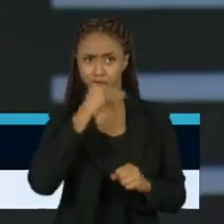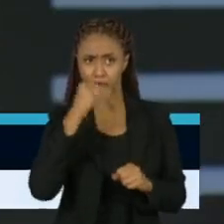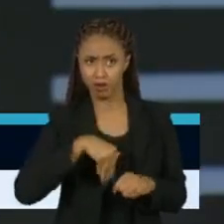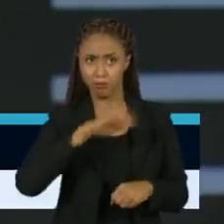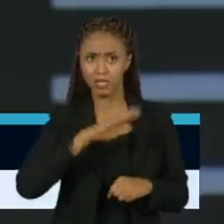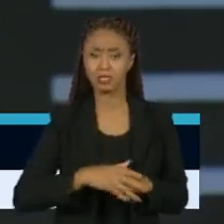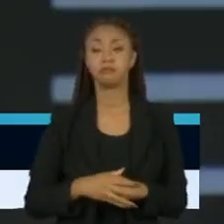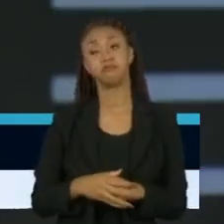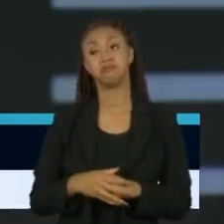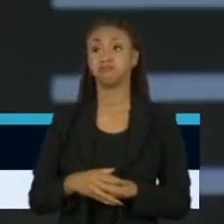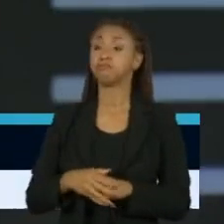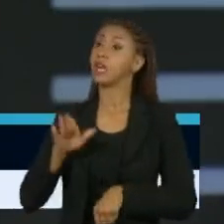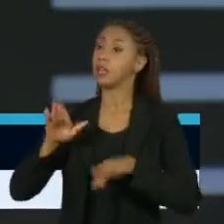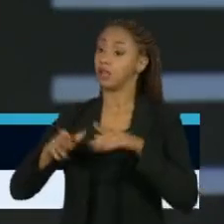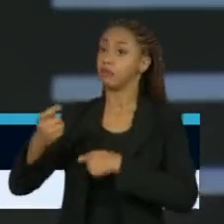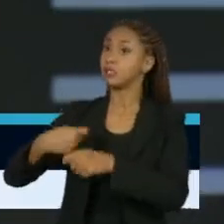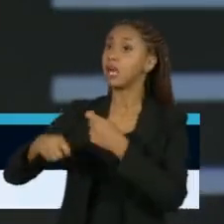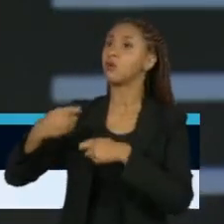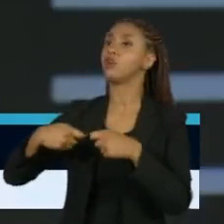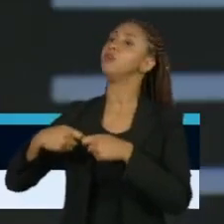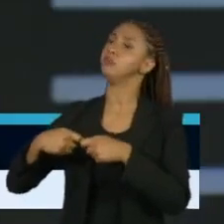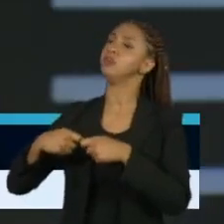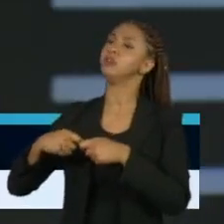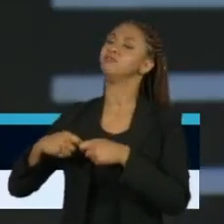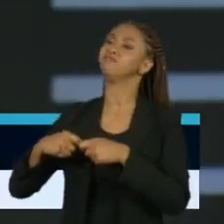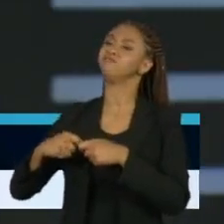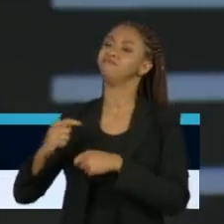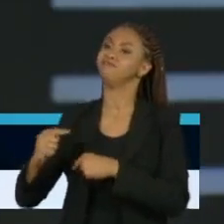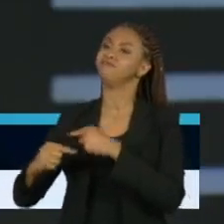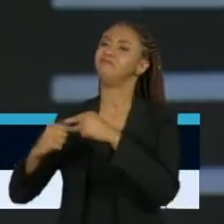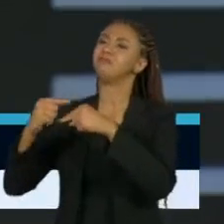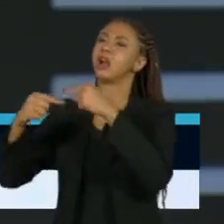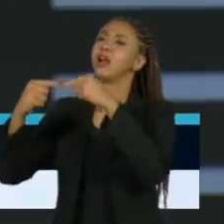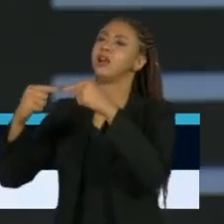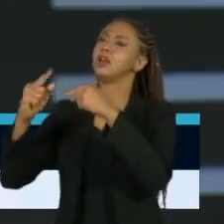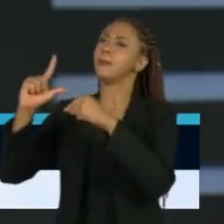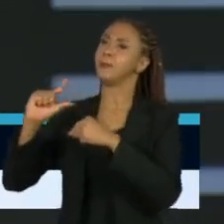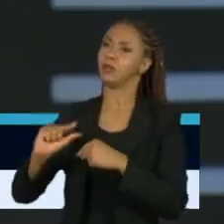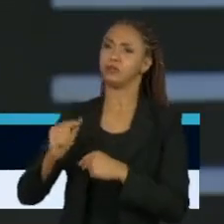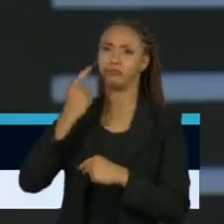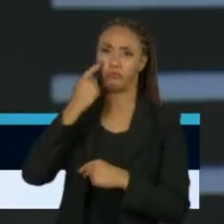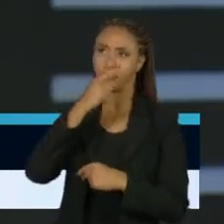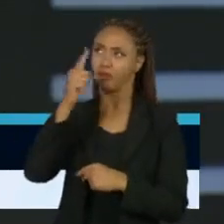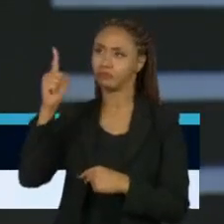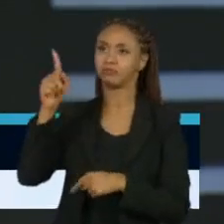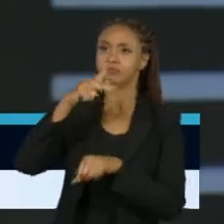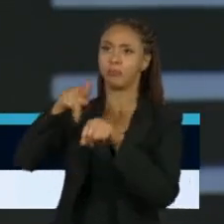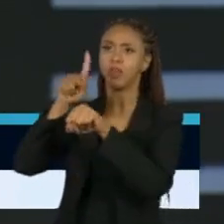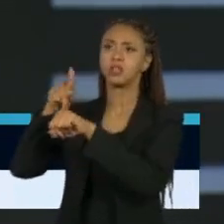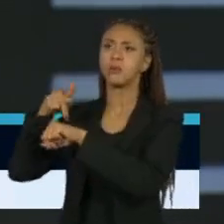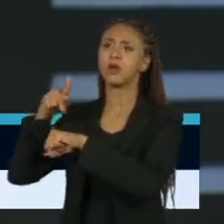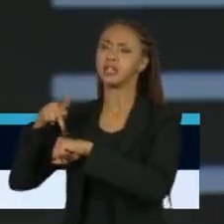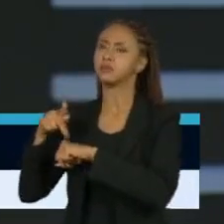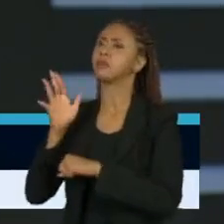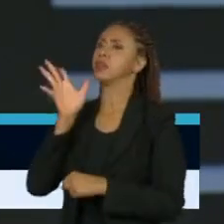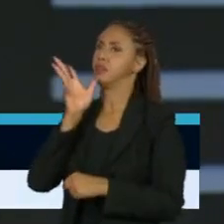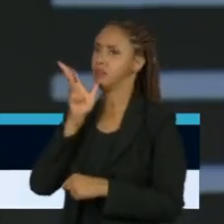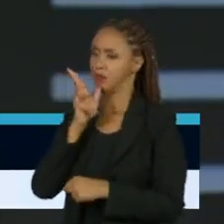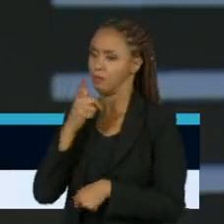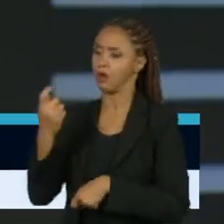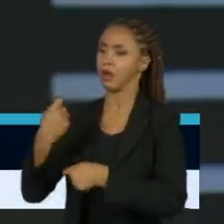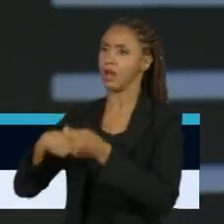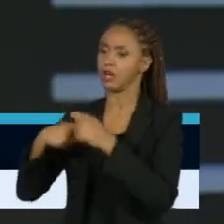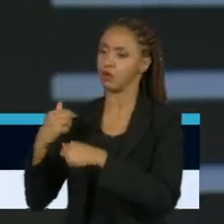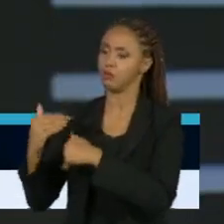retomada será menor, já está aparecendo bastante problemas e os países demoraram mais para retomar um